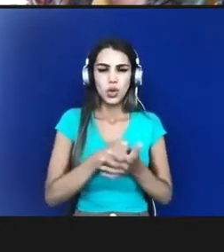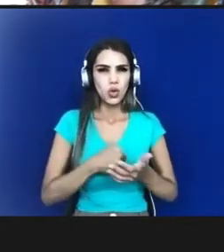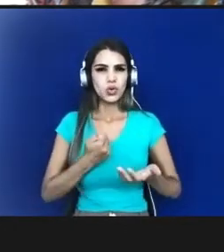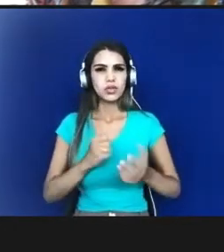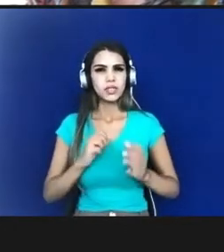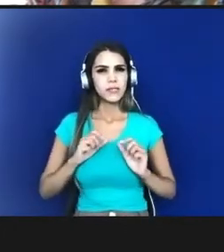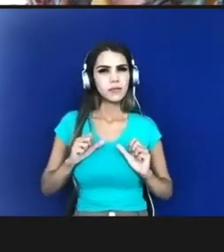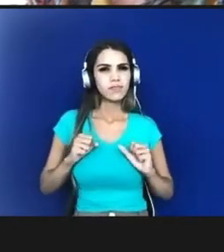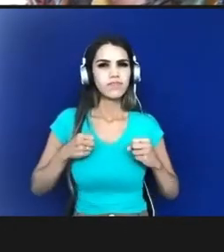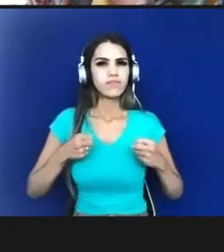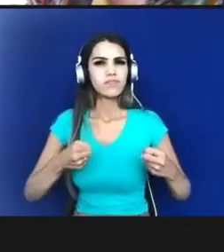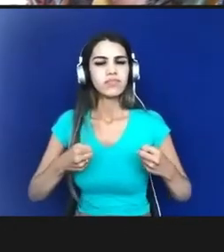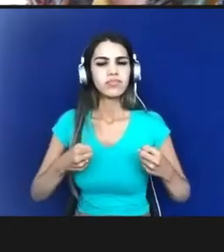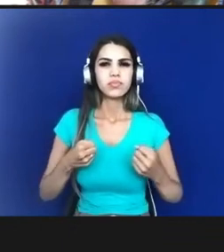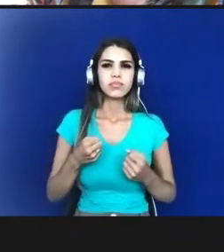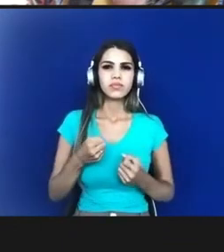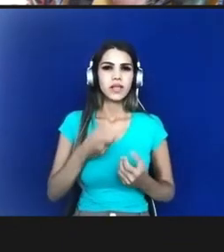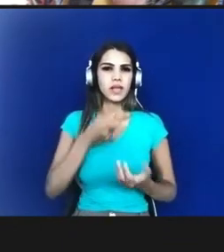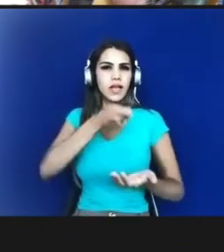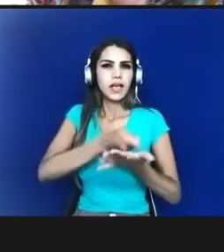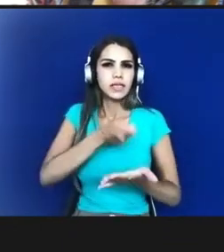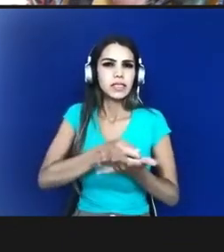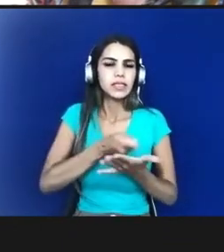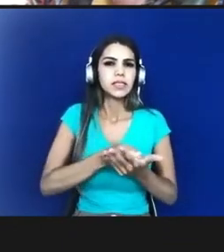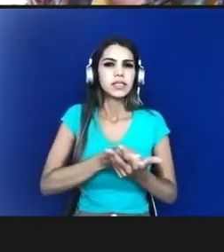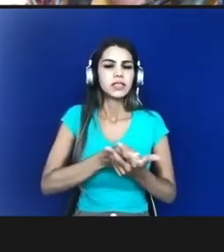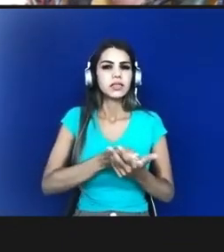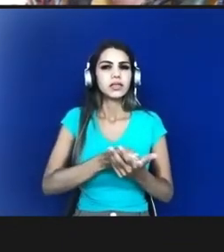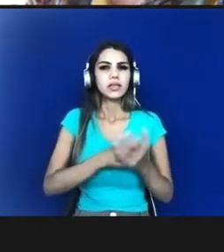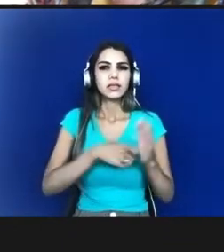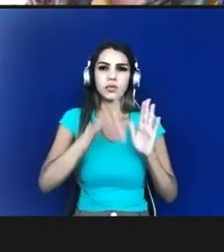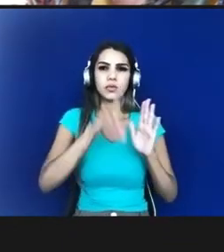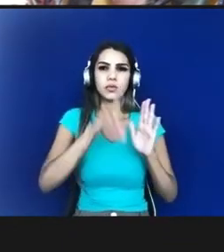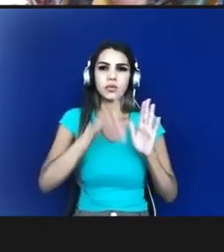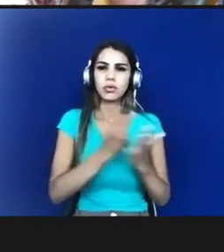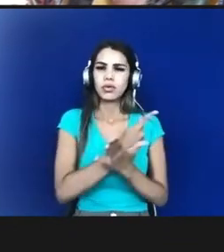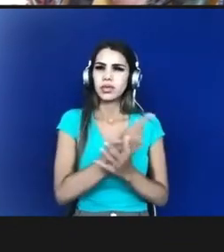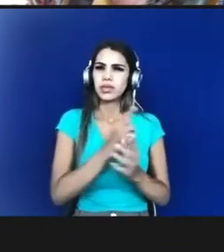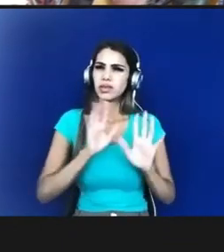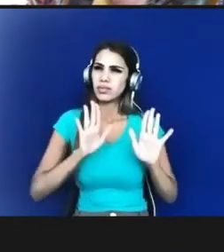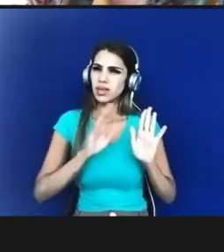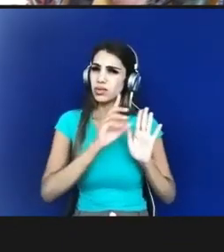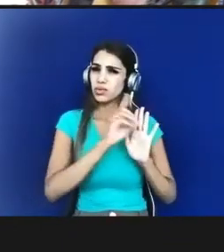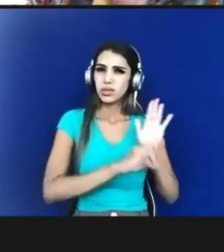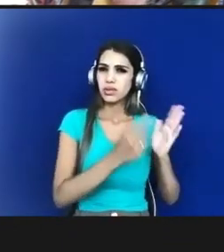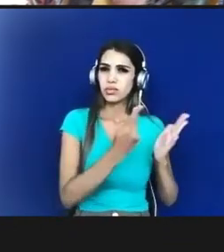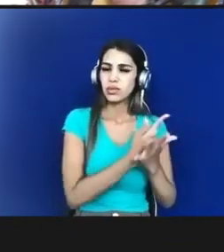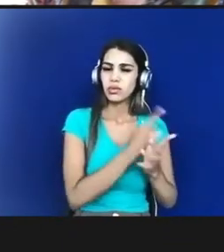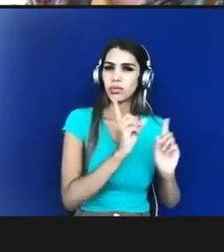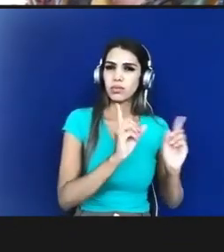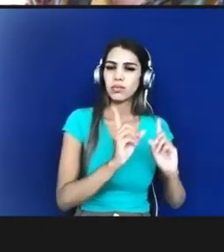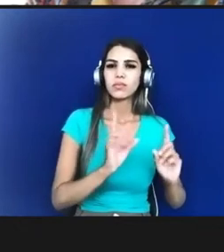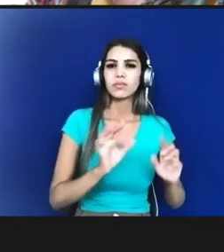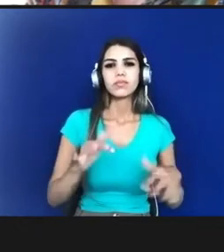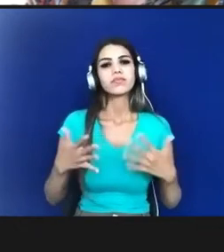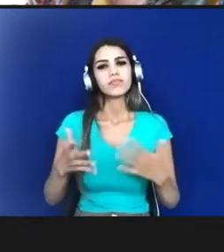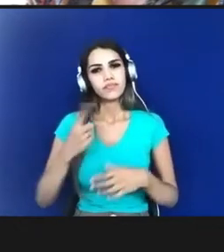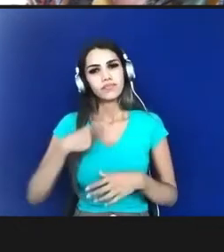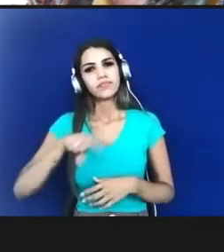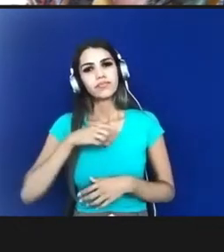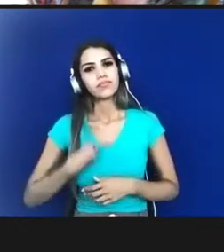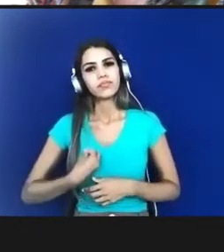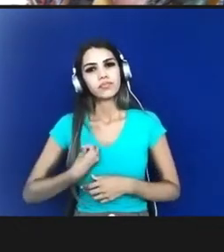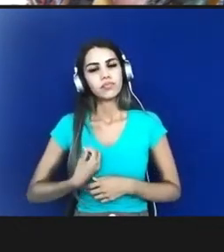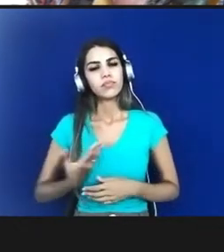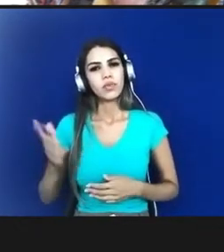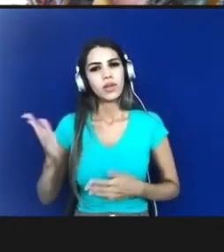exigência para que esses direitos se efetivem eles não acontecem o que a gente vivencia de fato é uma situação de